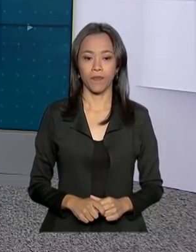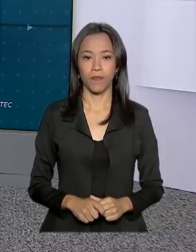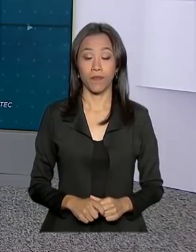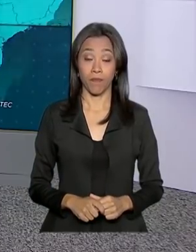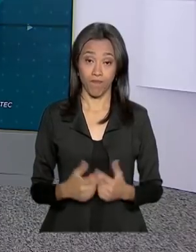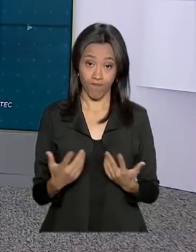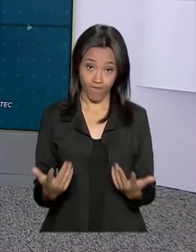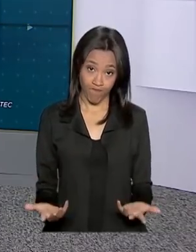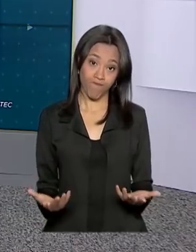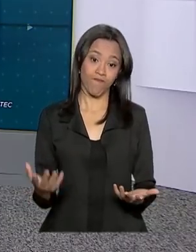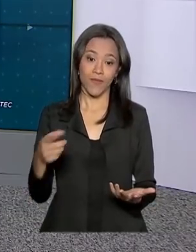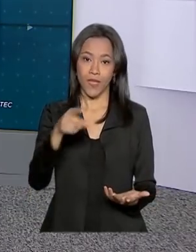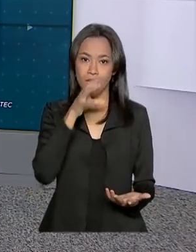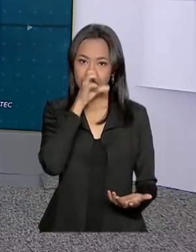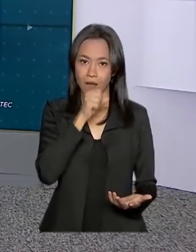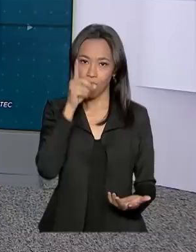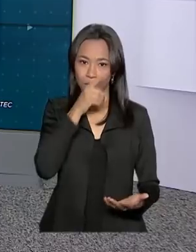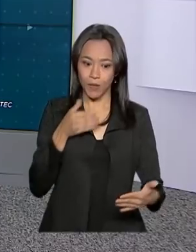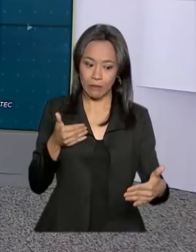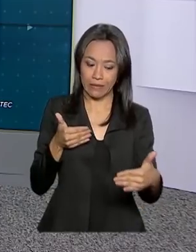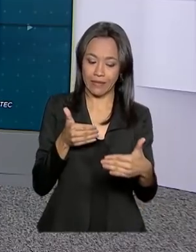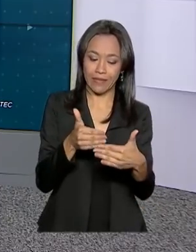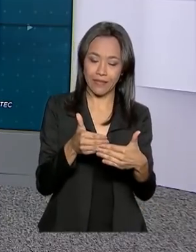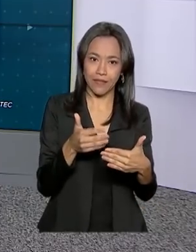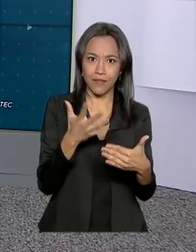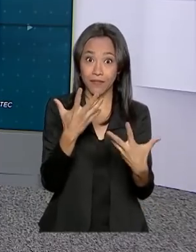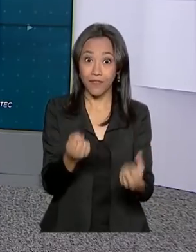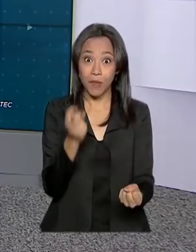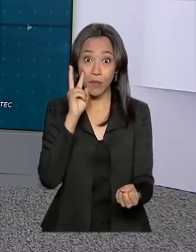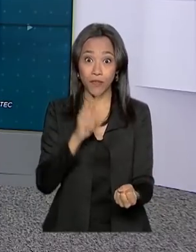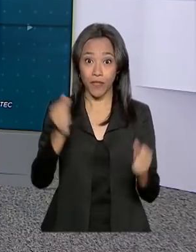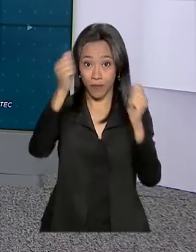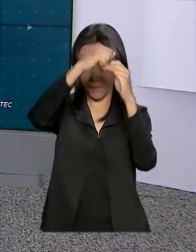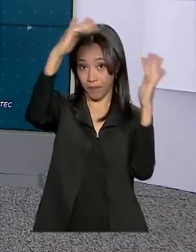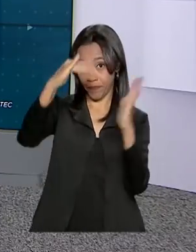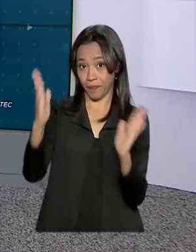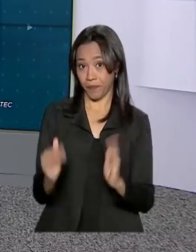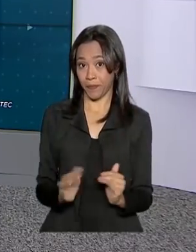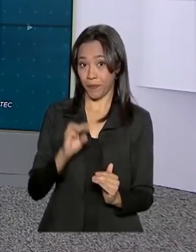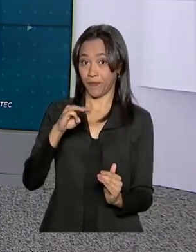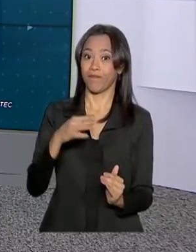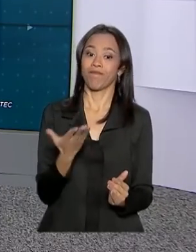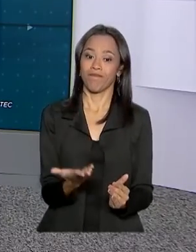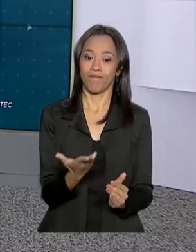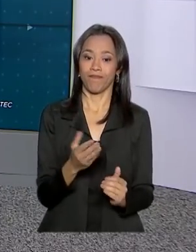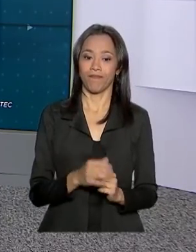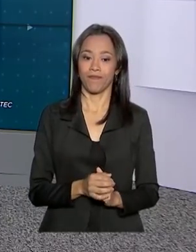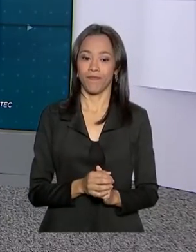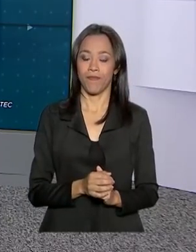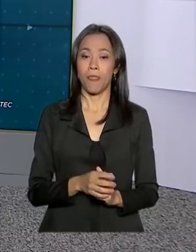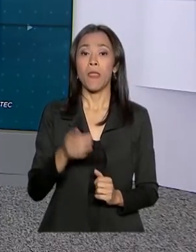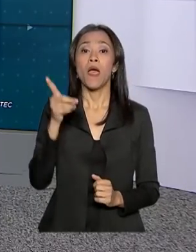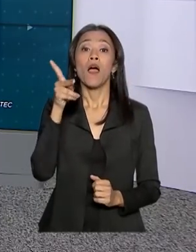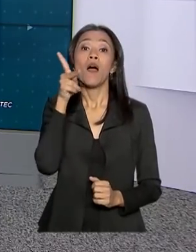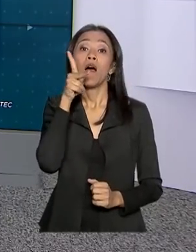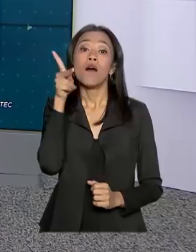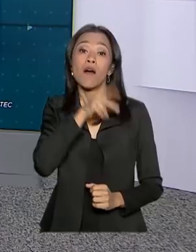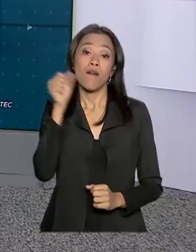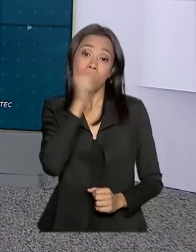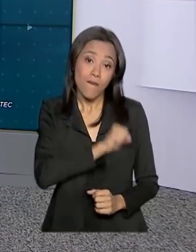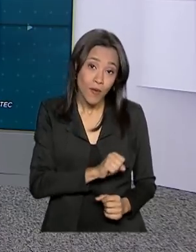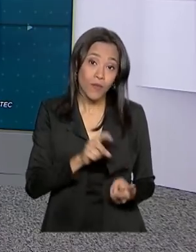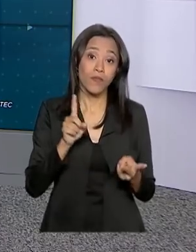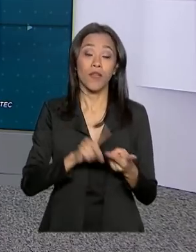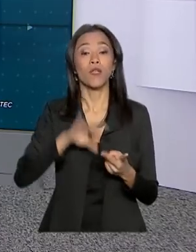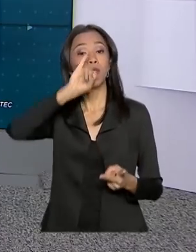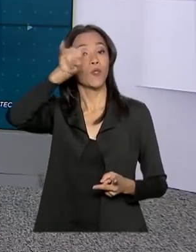Bom, fim de semana chegando. Vamos ver aqui no mapa. Olha, Porto Velho, João